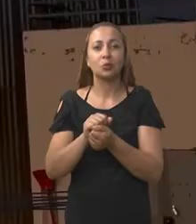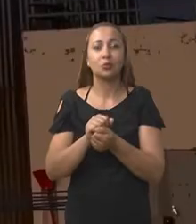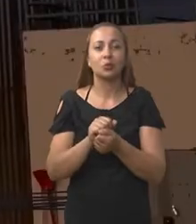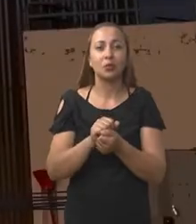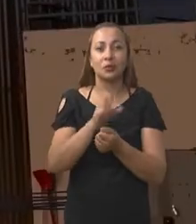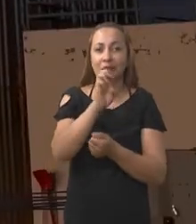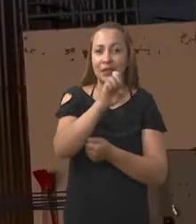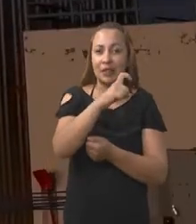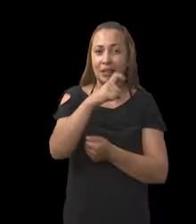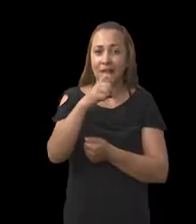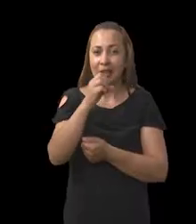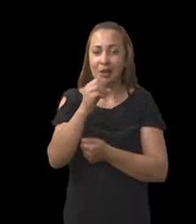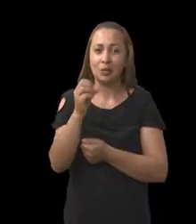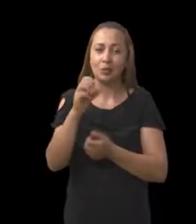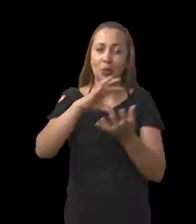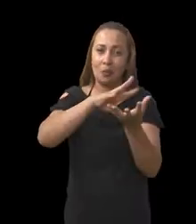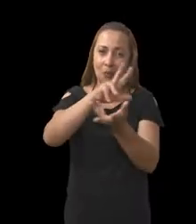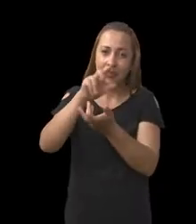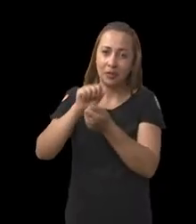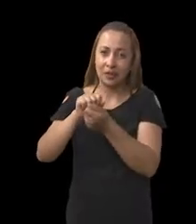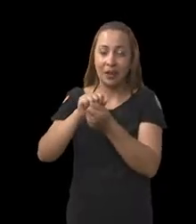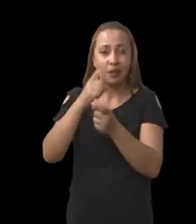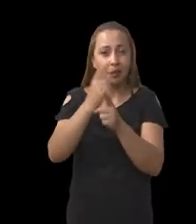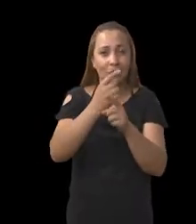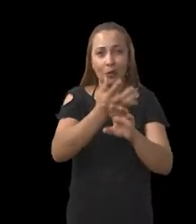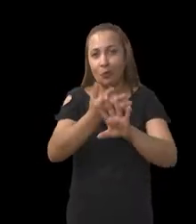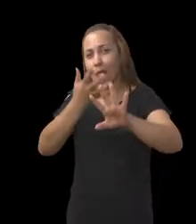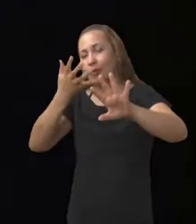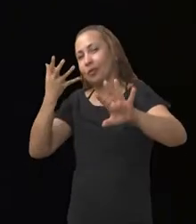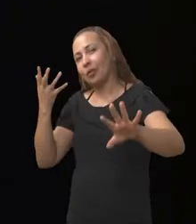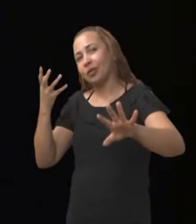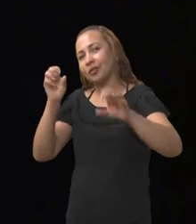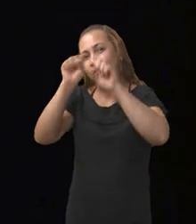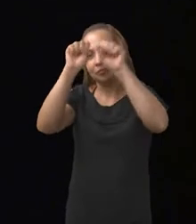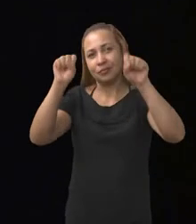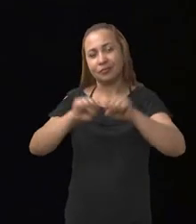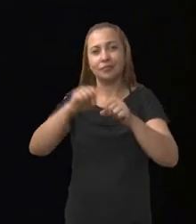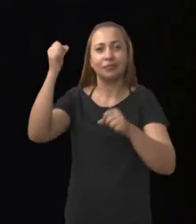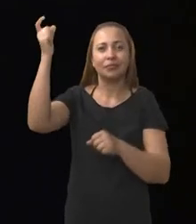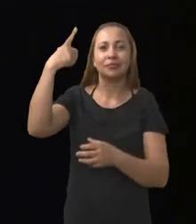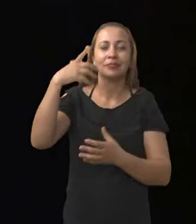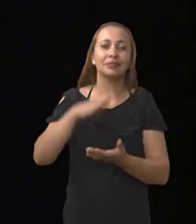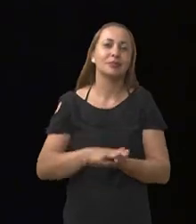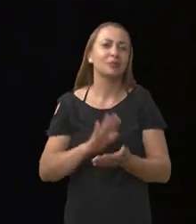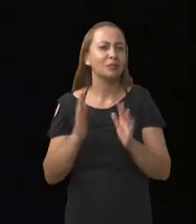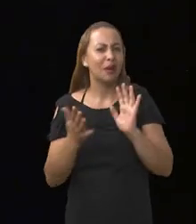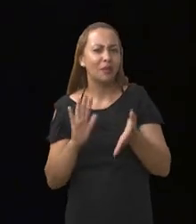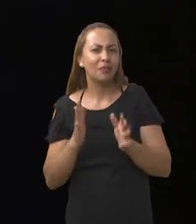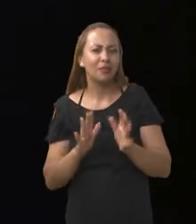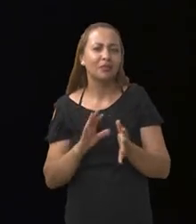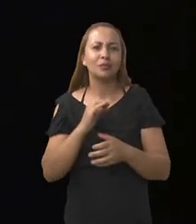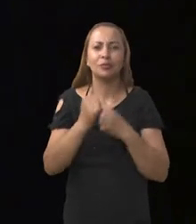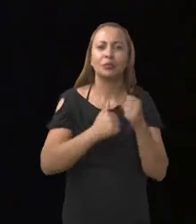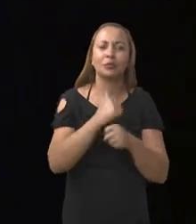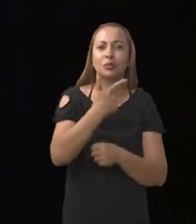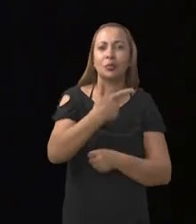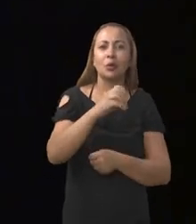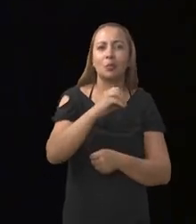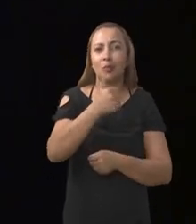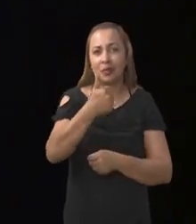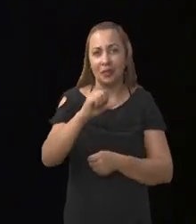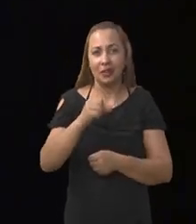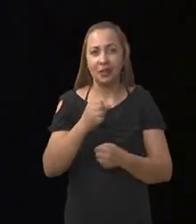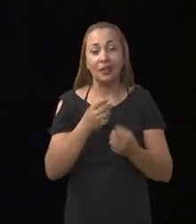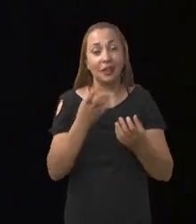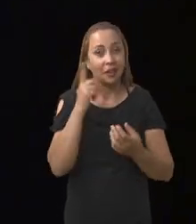exoplanetas, aqueles encontrados fora do Sistema Solar. Em torno de 2010, eu